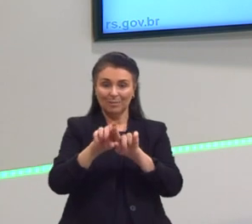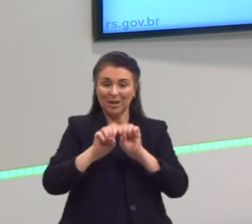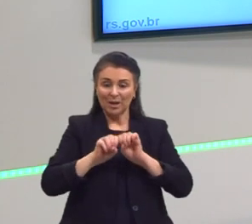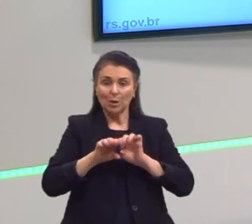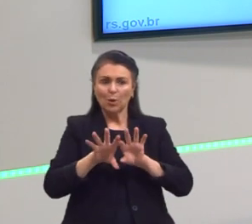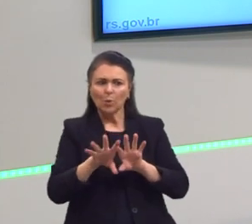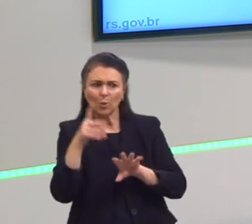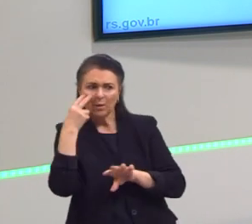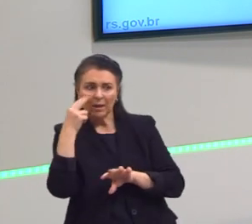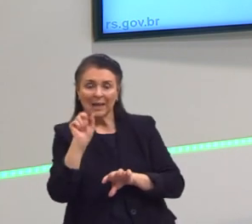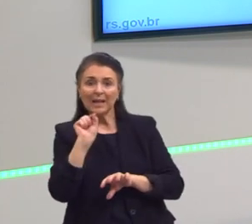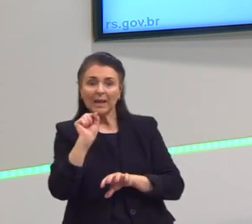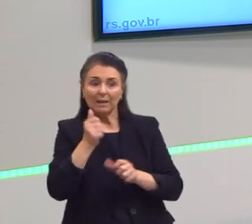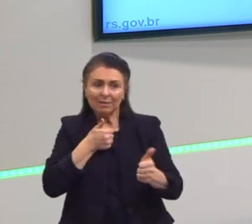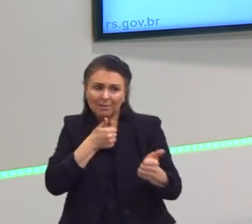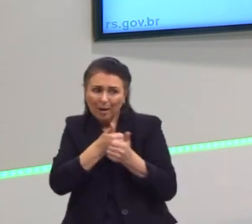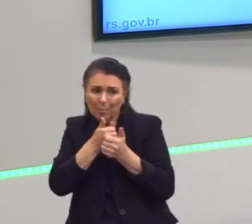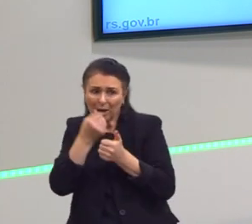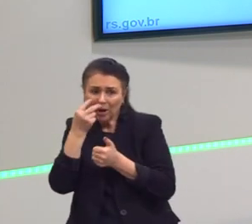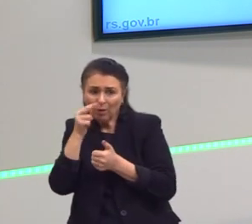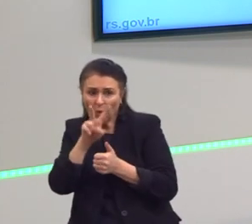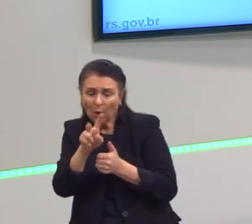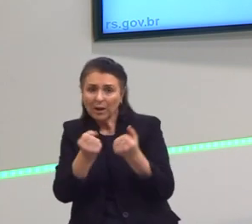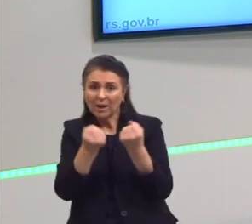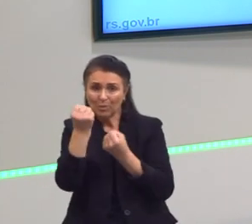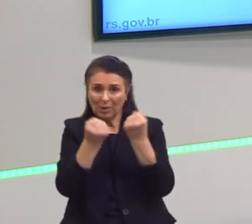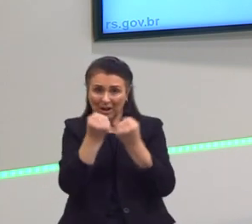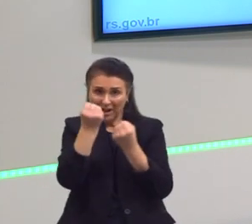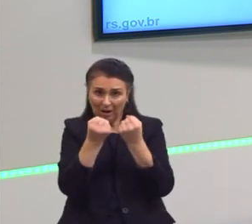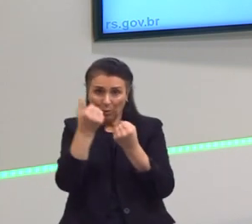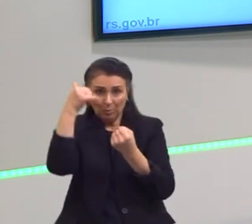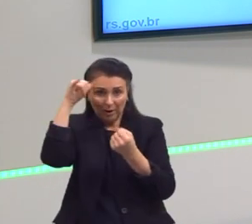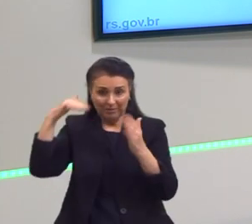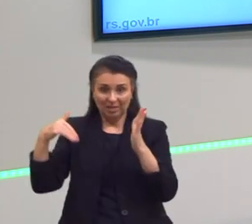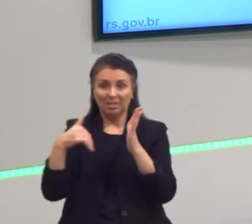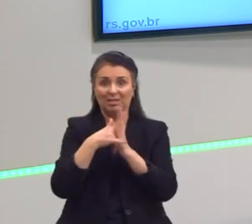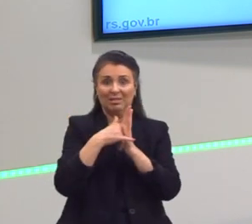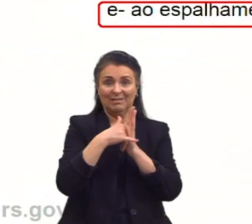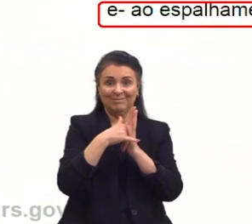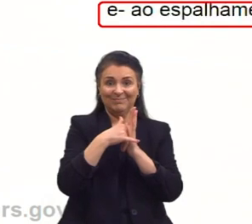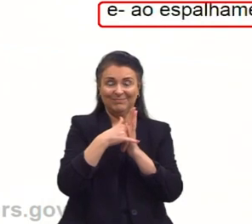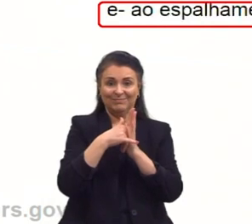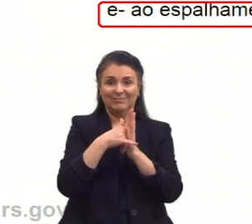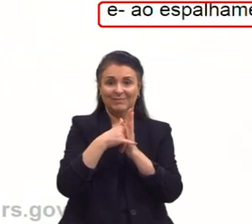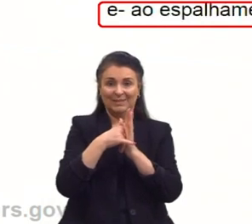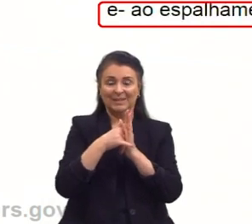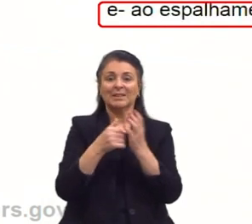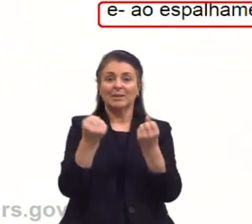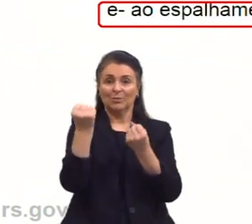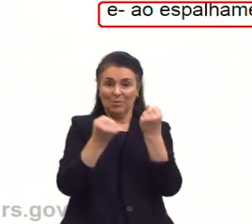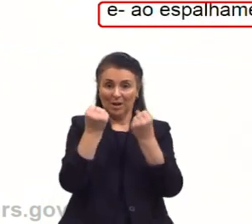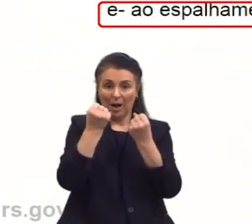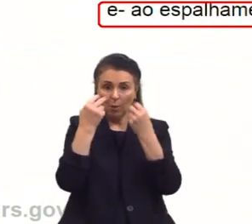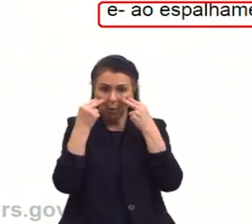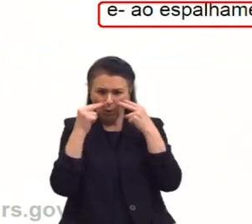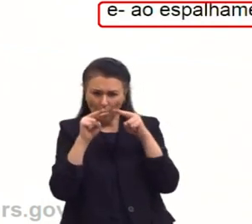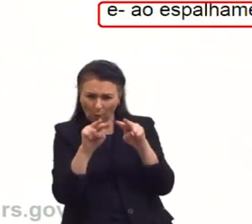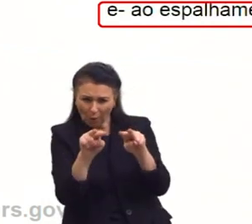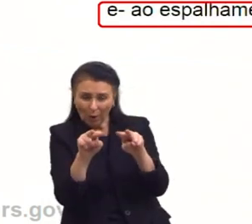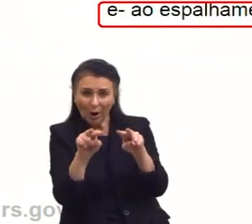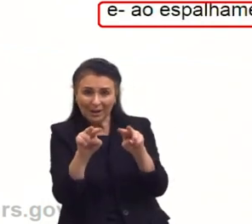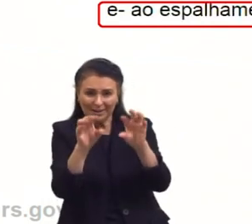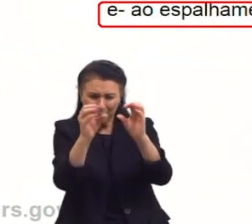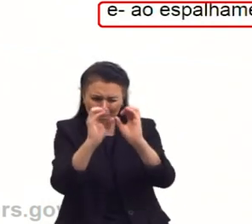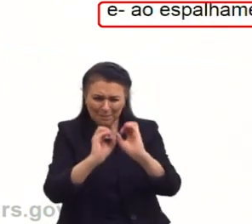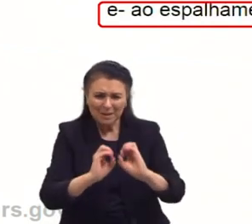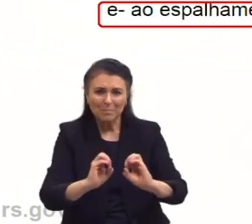enxergue no meio de uma nuvem de neblina o carro da frente, aquele farol vermelhinho, que é para